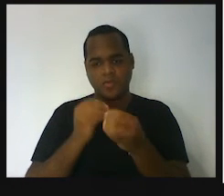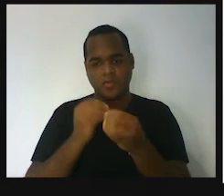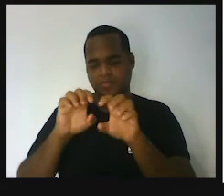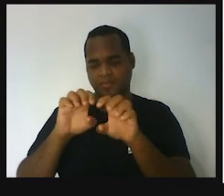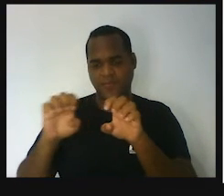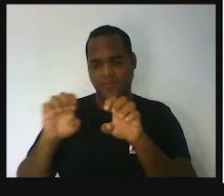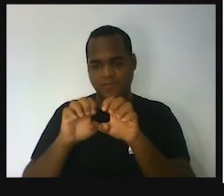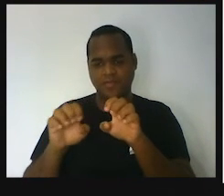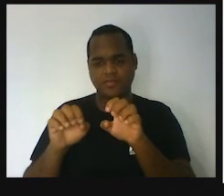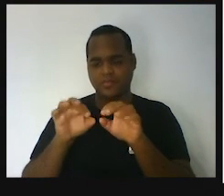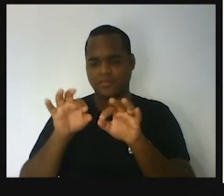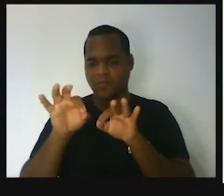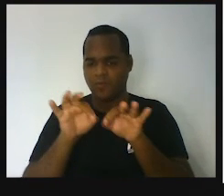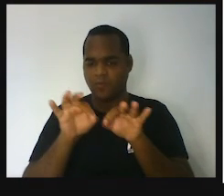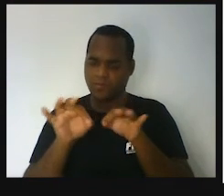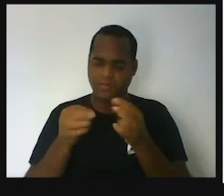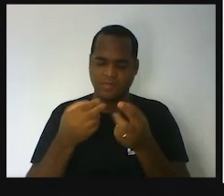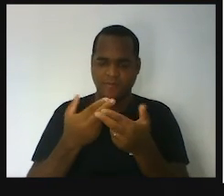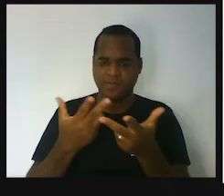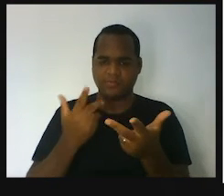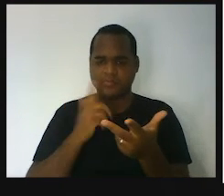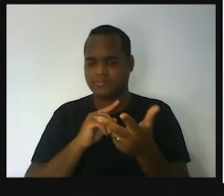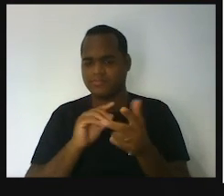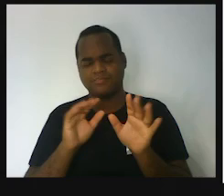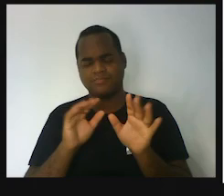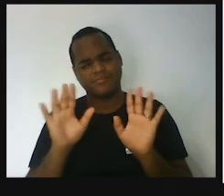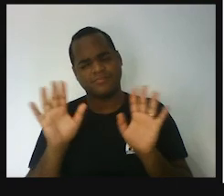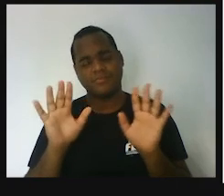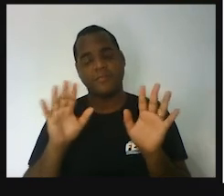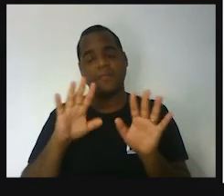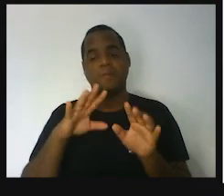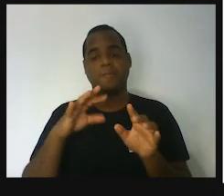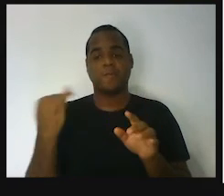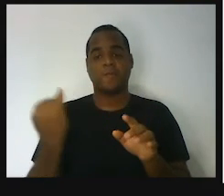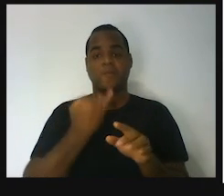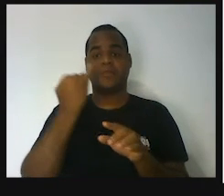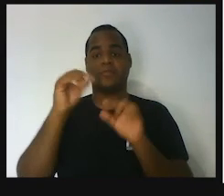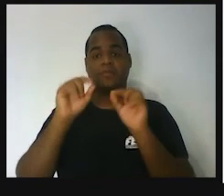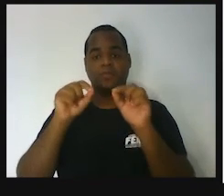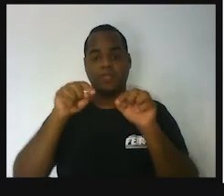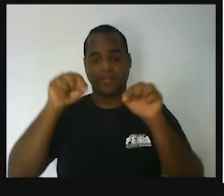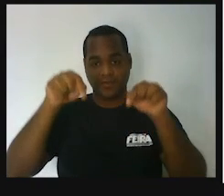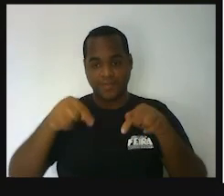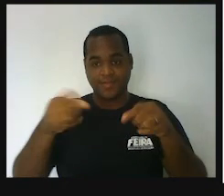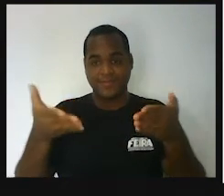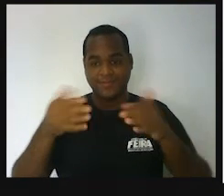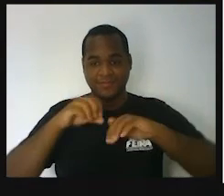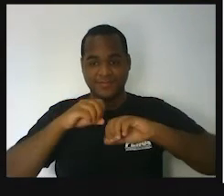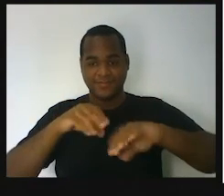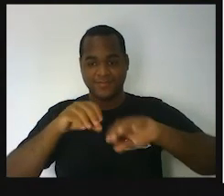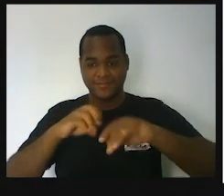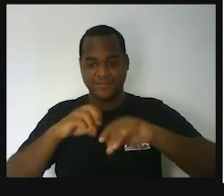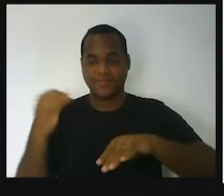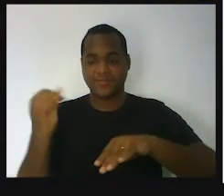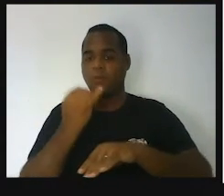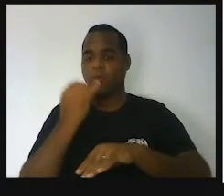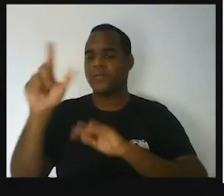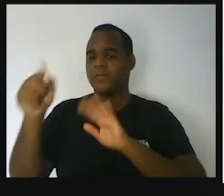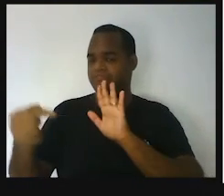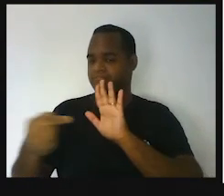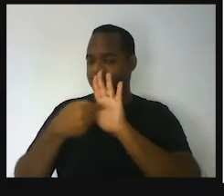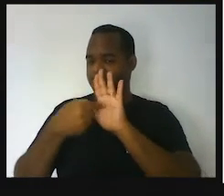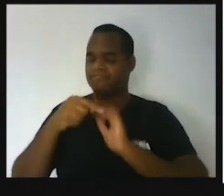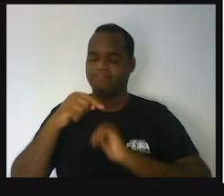é como resolver equações. O importante para essa aula é outro objetivo.